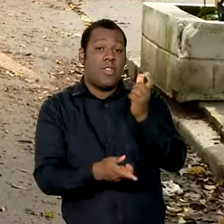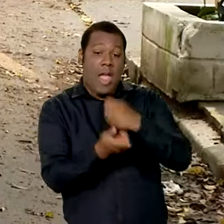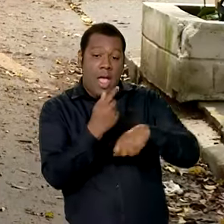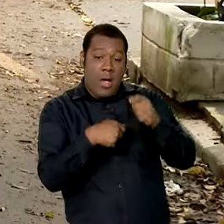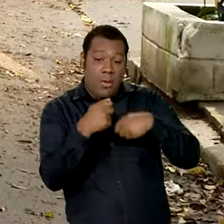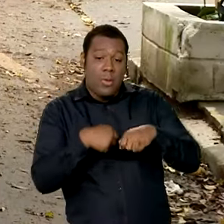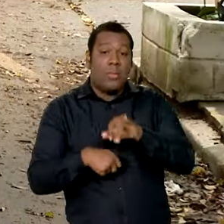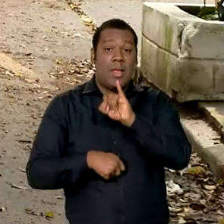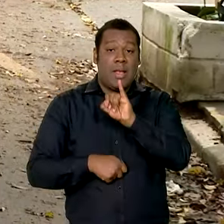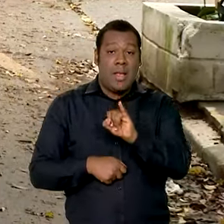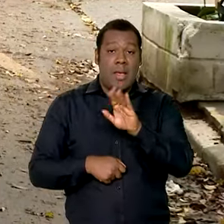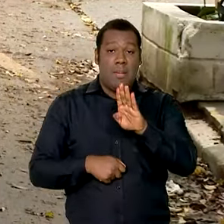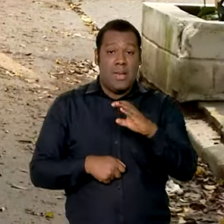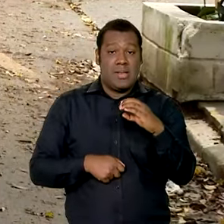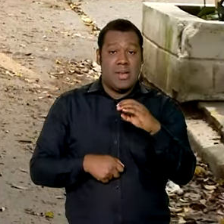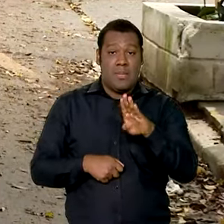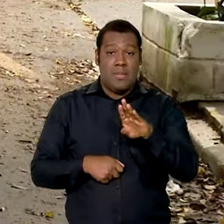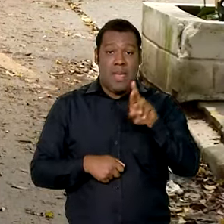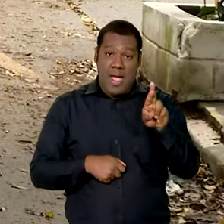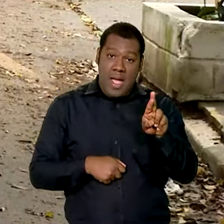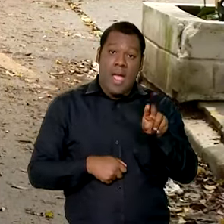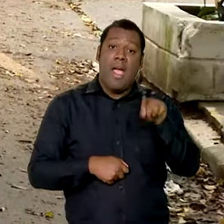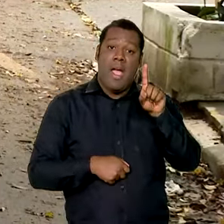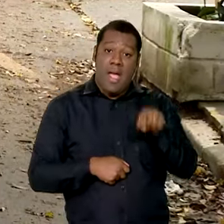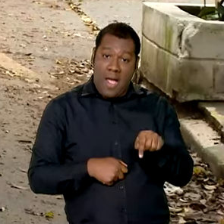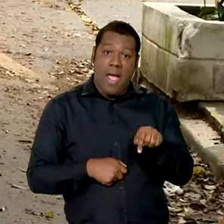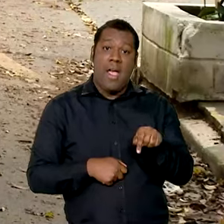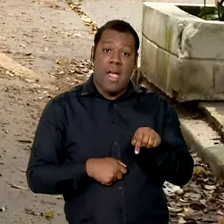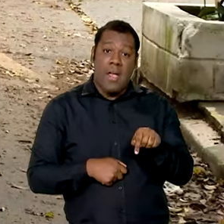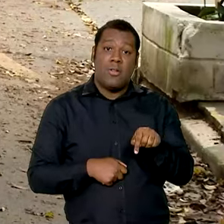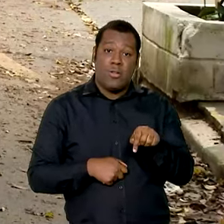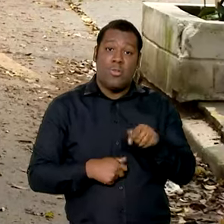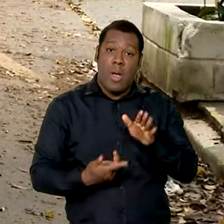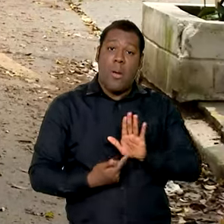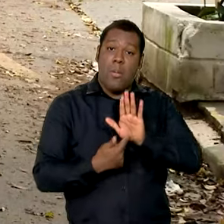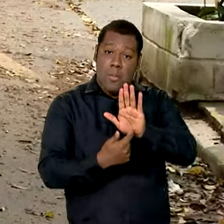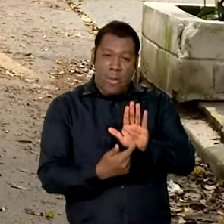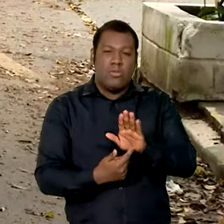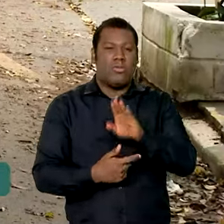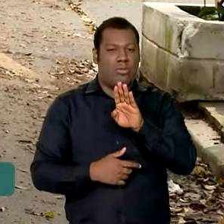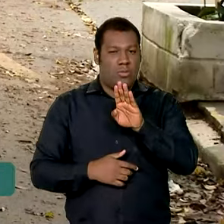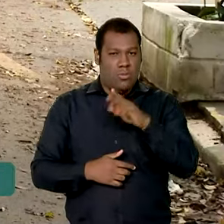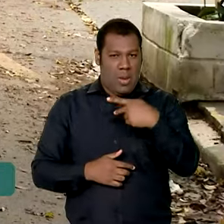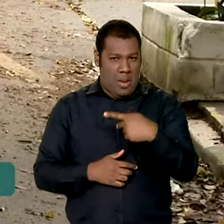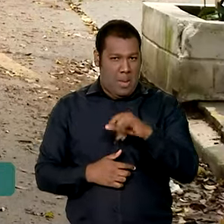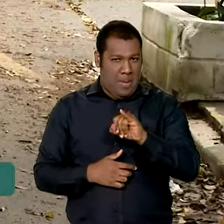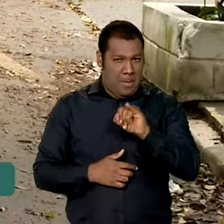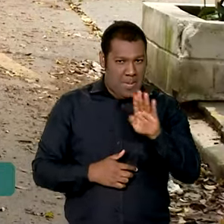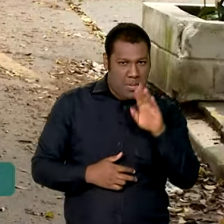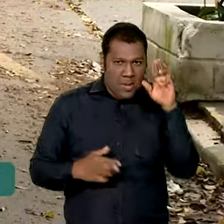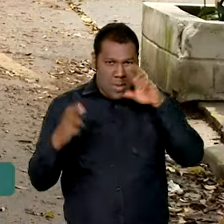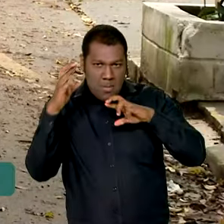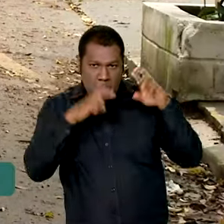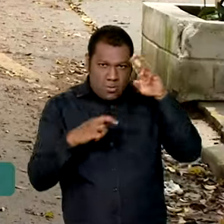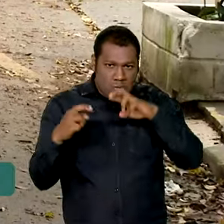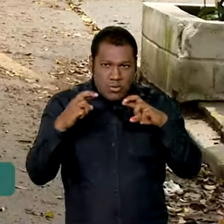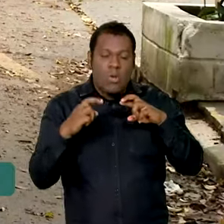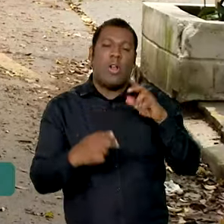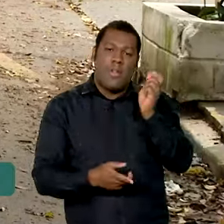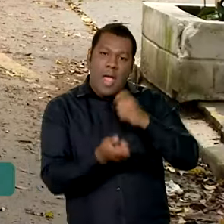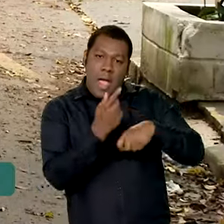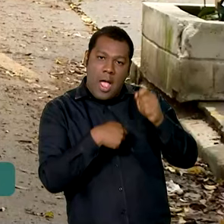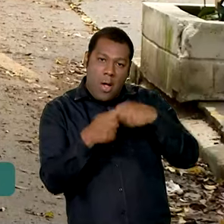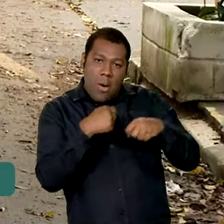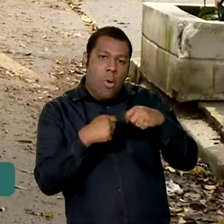IBCBR, é conhecido também como uma prévia do PIB, já que monitora o crescimento da economia ao longo do